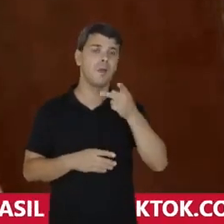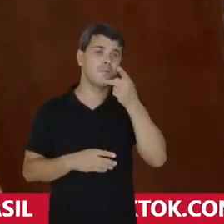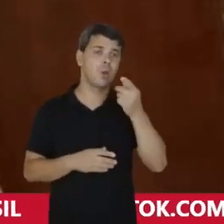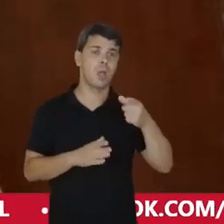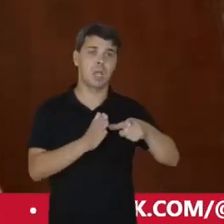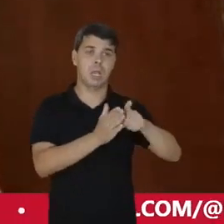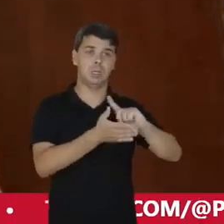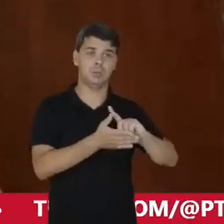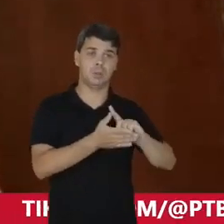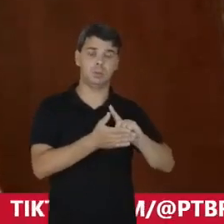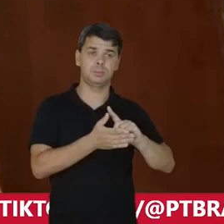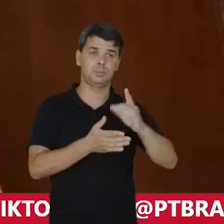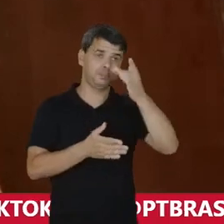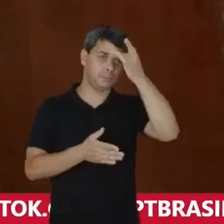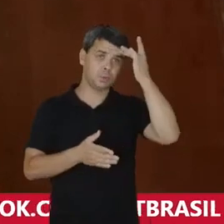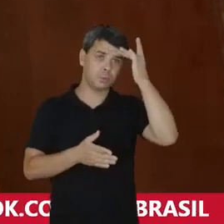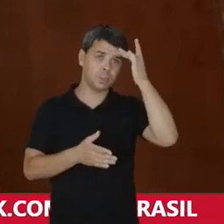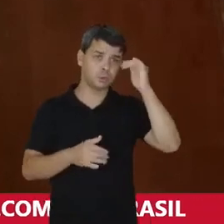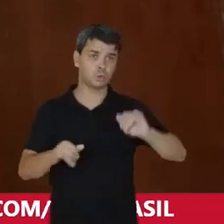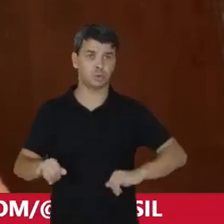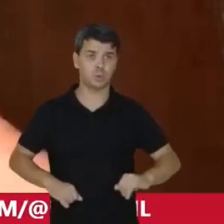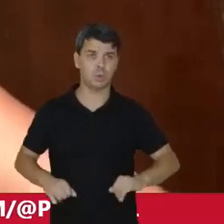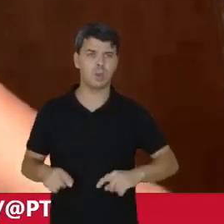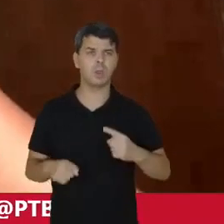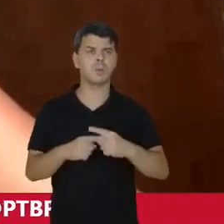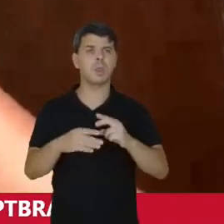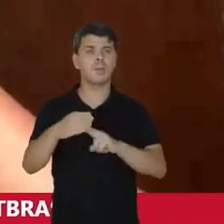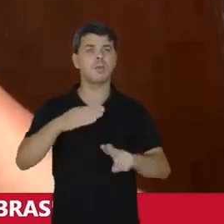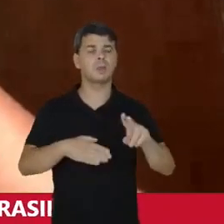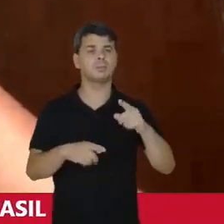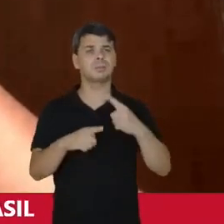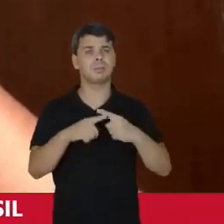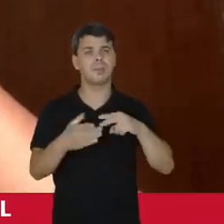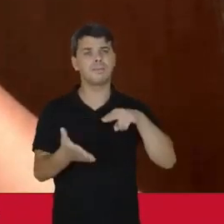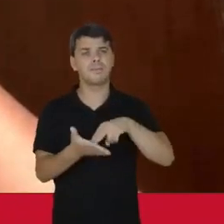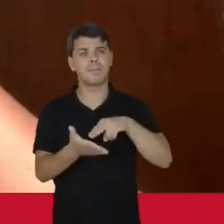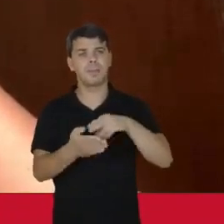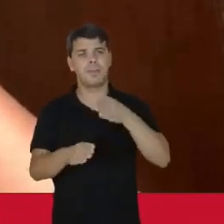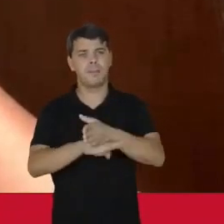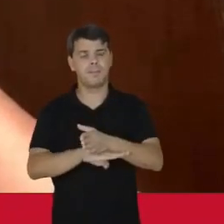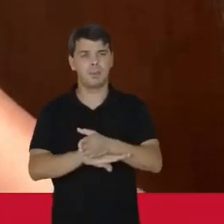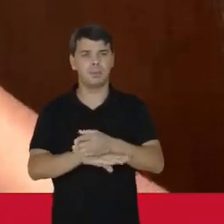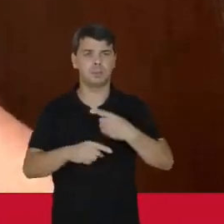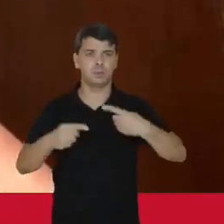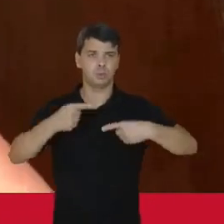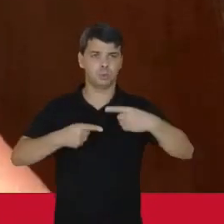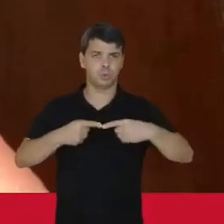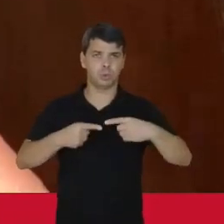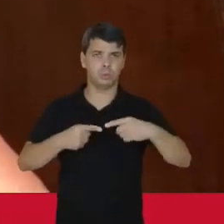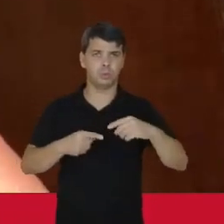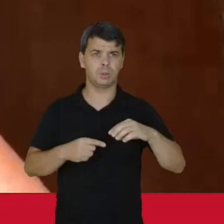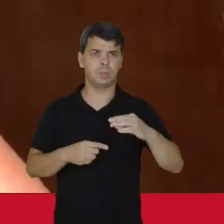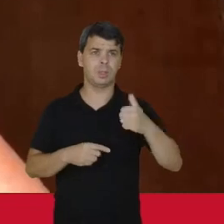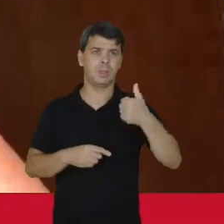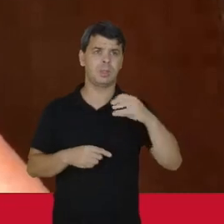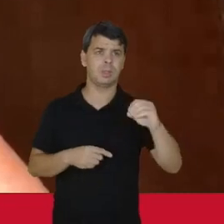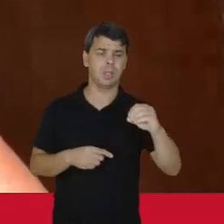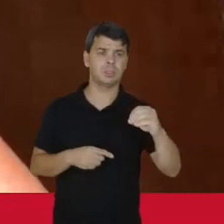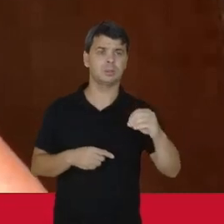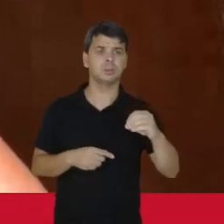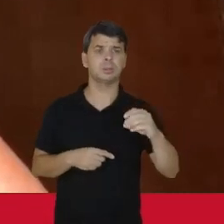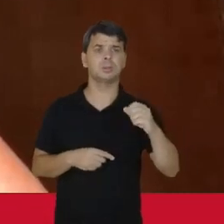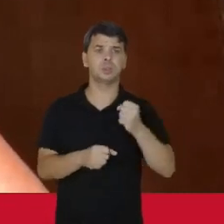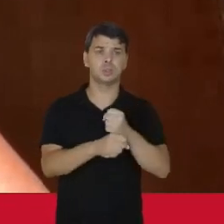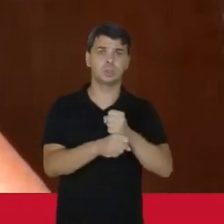Agora São as que mais sofrem Por que ingresso e permanência? As cotas Que nós viremos A discutir novamente Após os 10 anos De sua